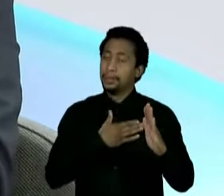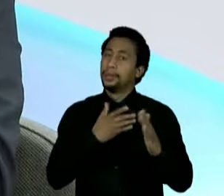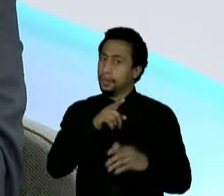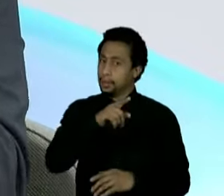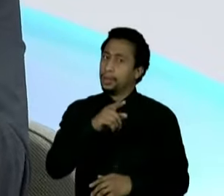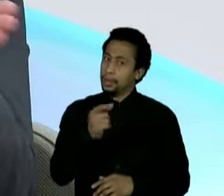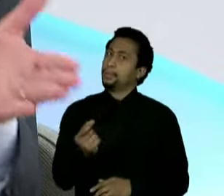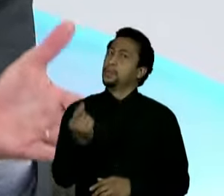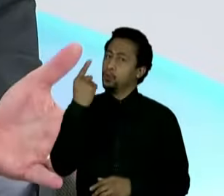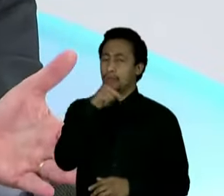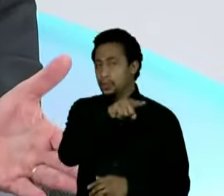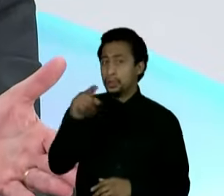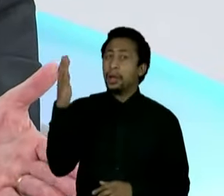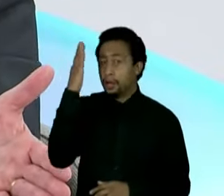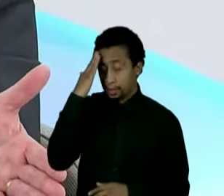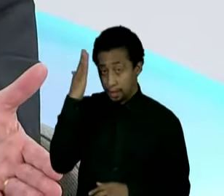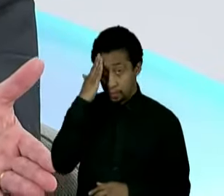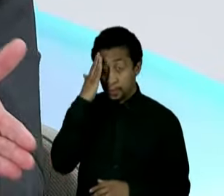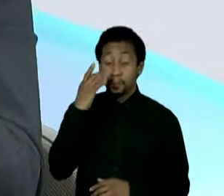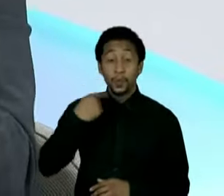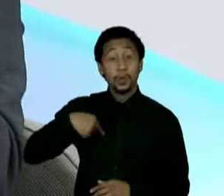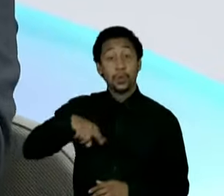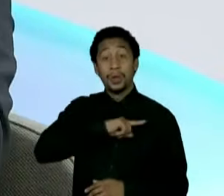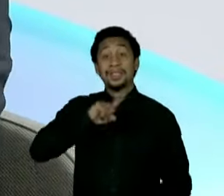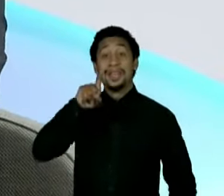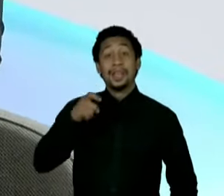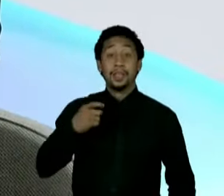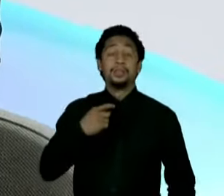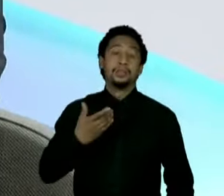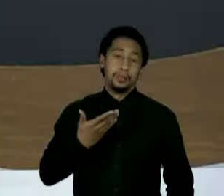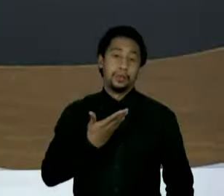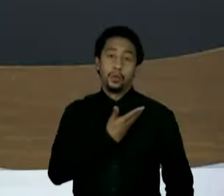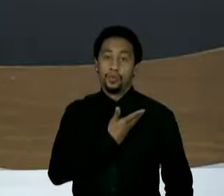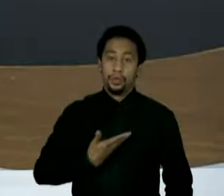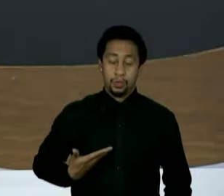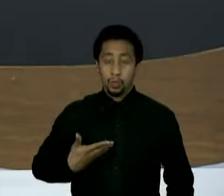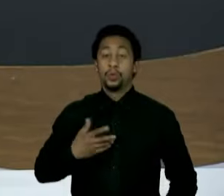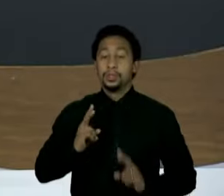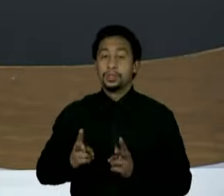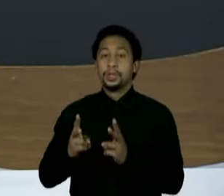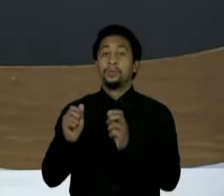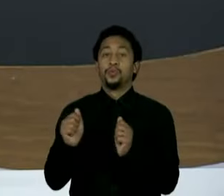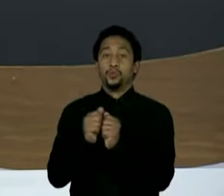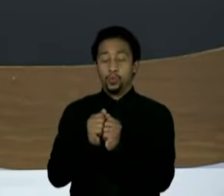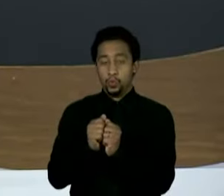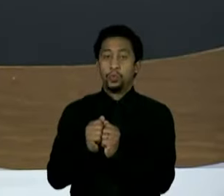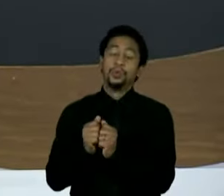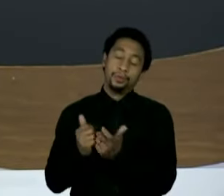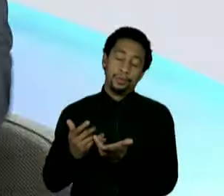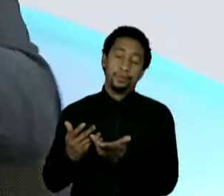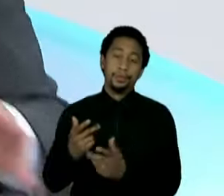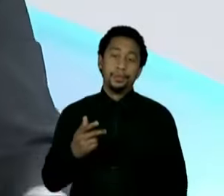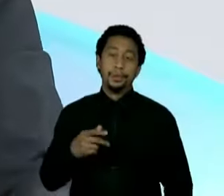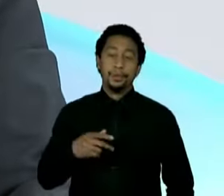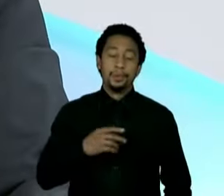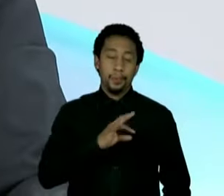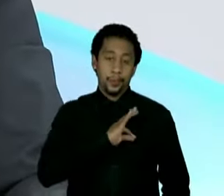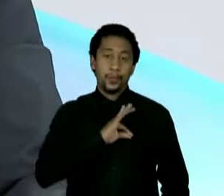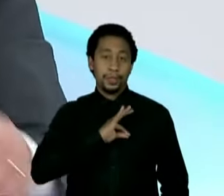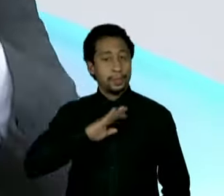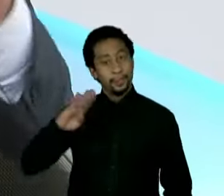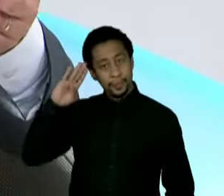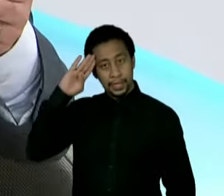-governadores, a gente anda com polícia militar. Então, cada um sabe de onde está a minha vida, onde eu estou. Se quisessem me achar, saberiam.